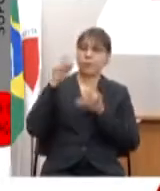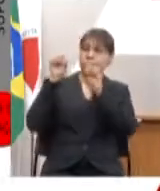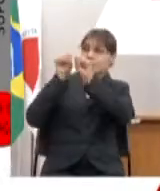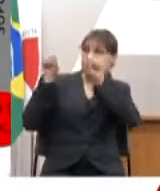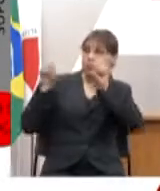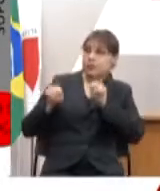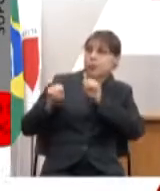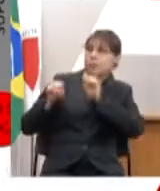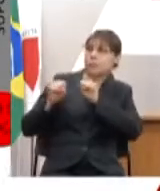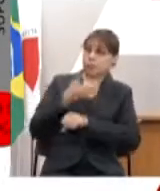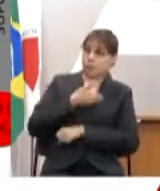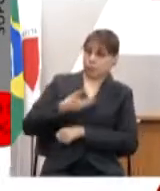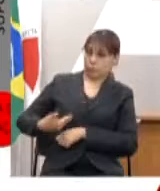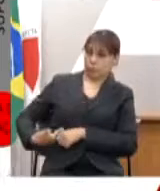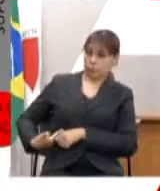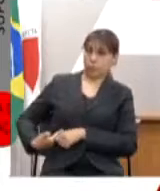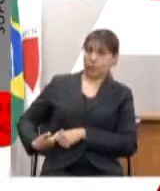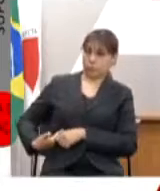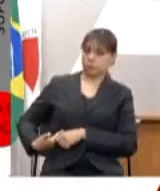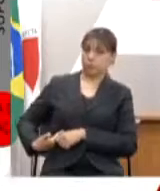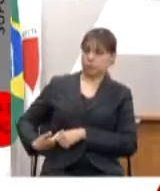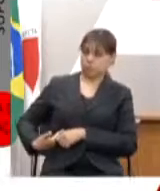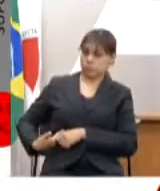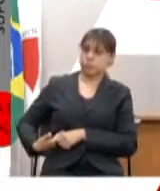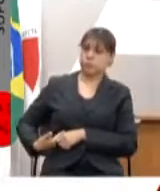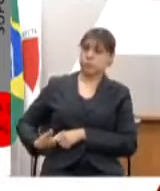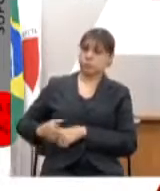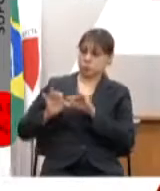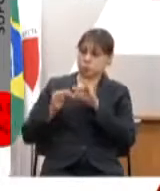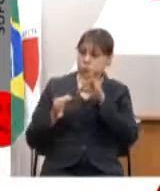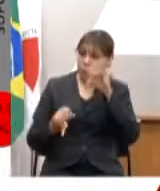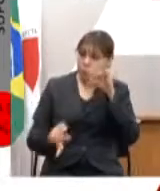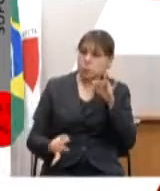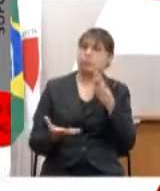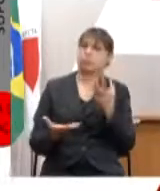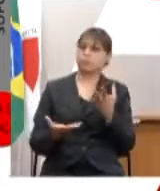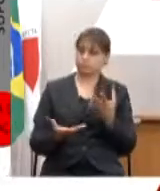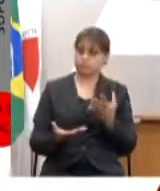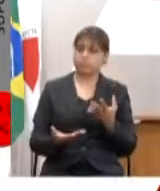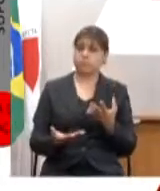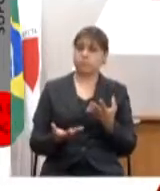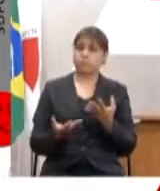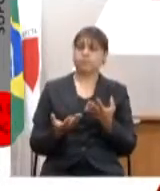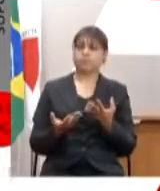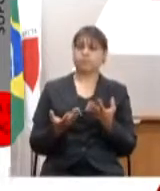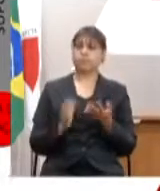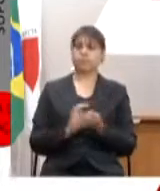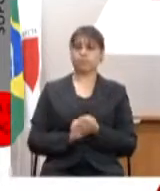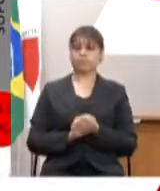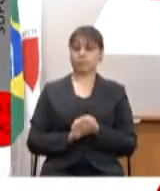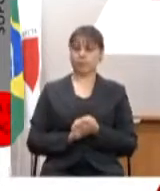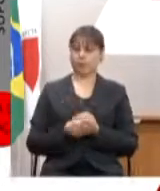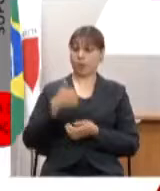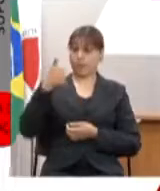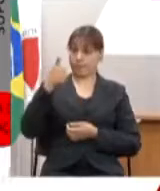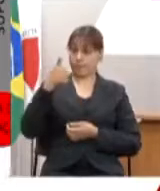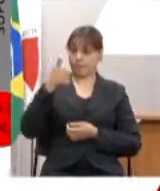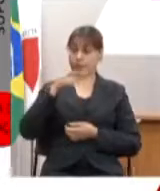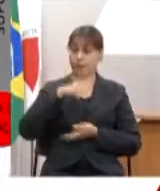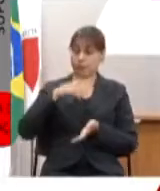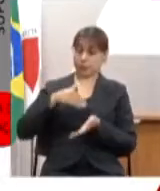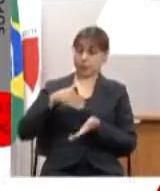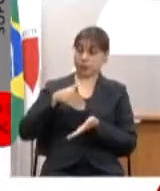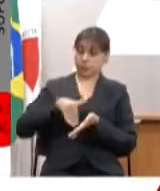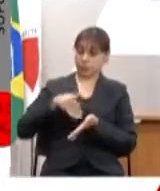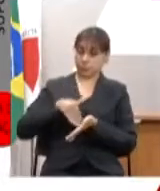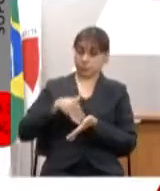de governança que é bastante robusto que é complexo em que nós temos primeiro um escritório de